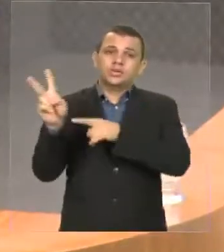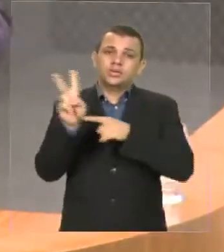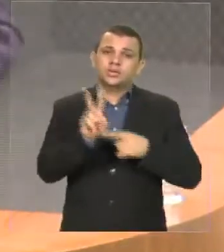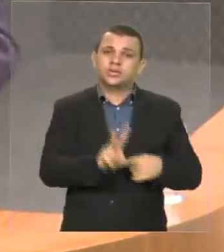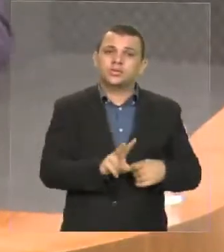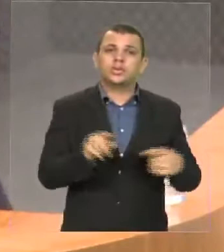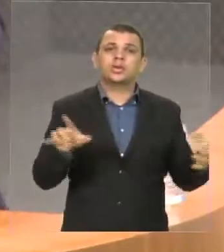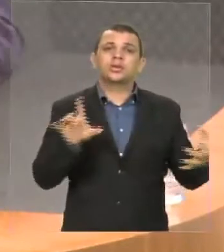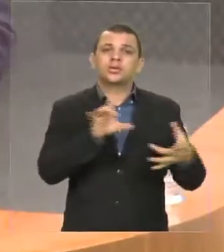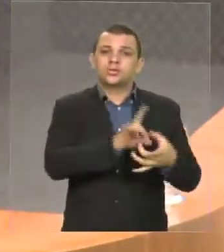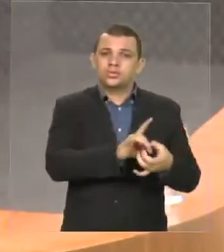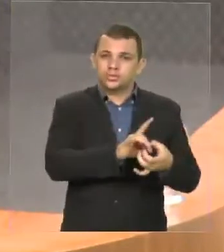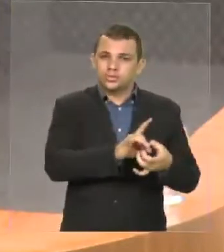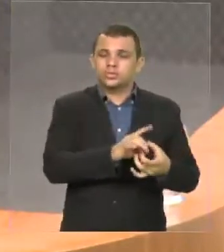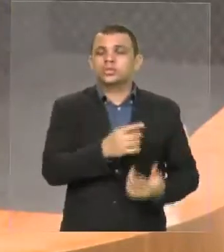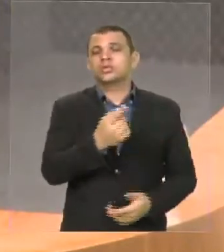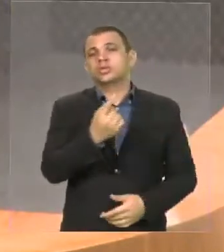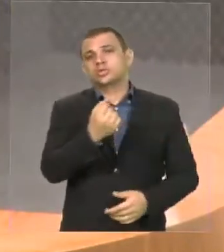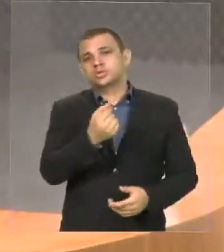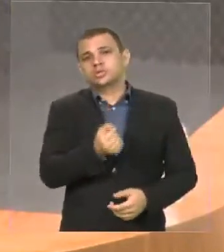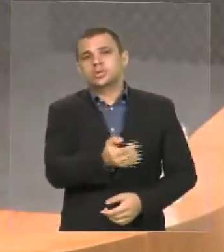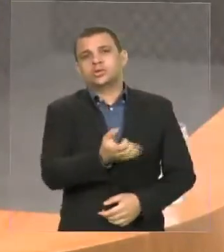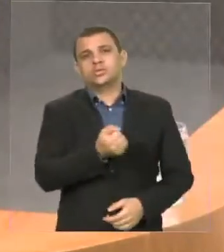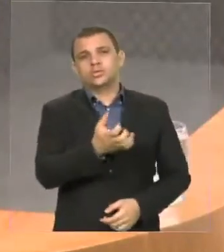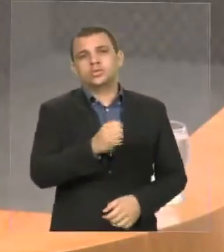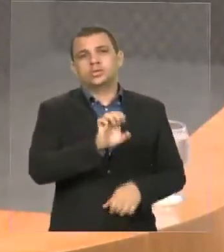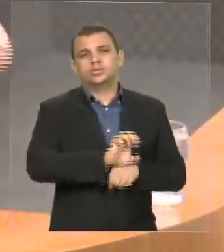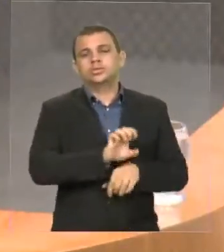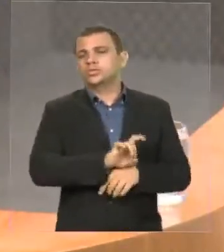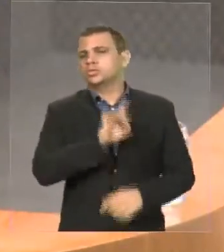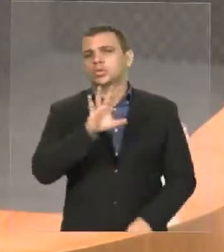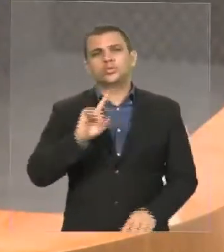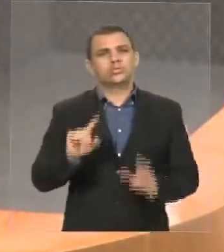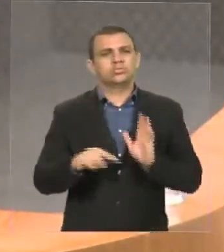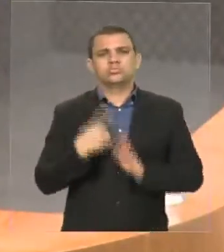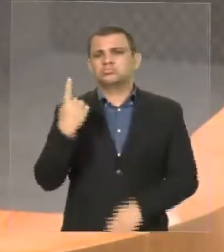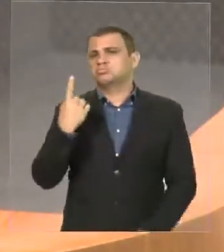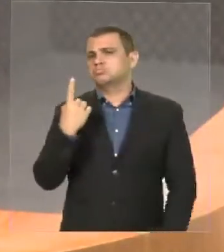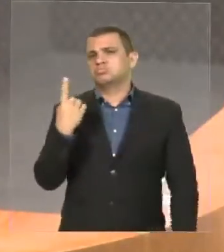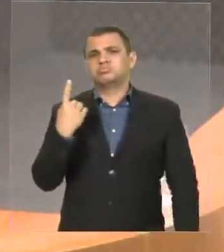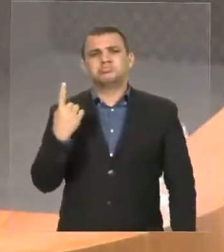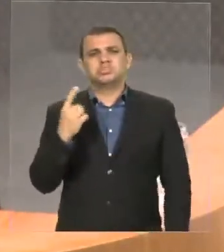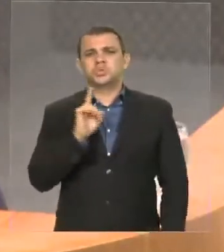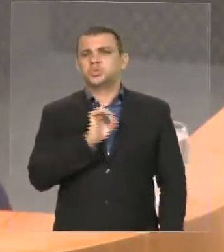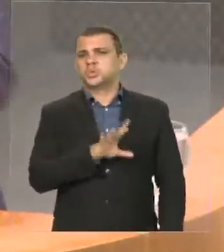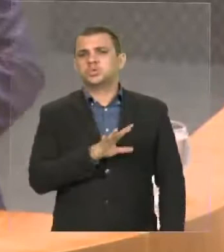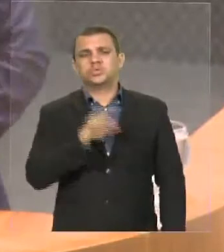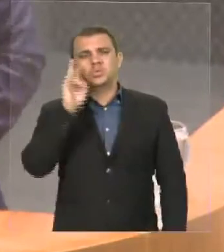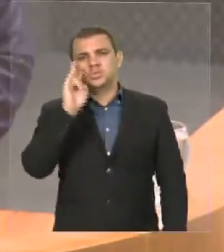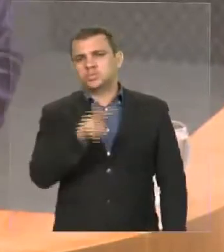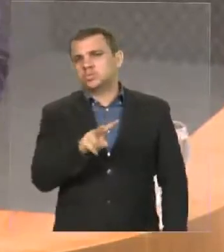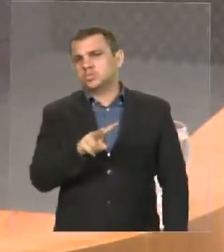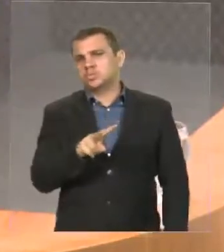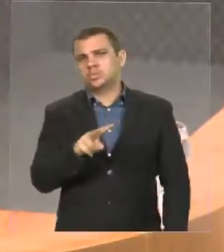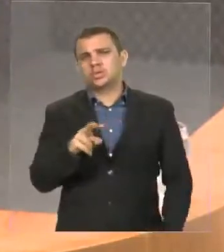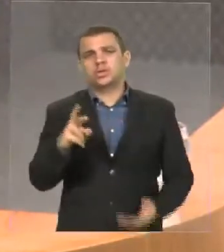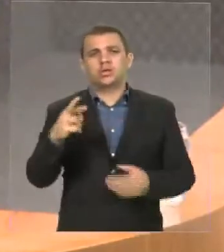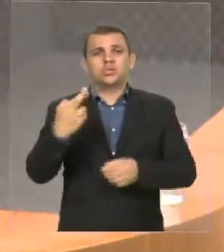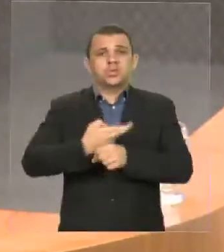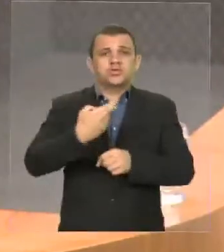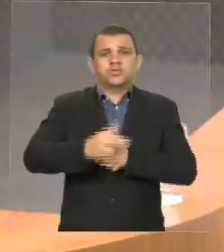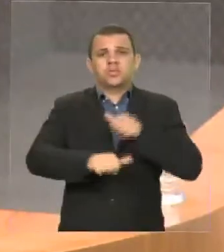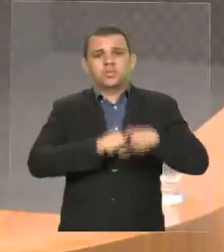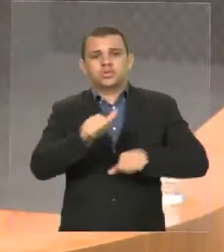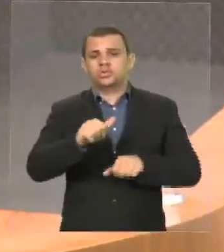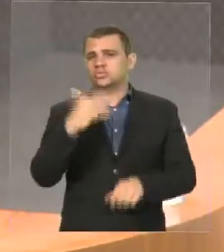Previdência Estadual. Foi a única coisa que eu vi aqui que tem a ver com a Previdência. Reforma alguma eu vi passar nesta casa.